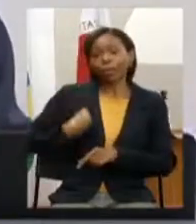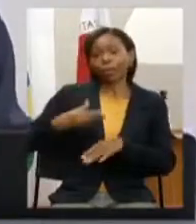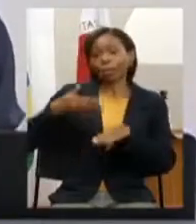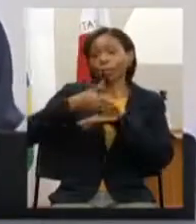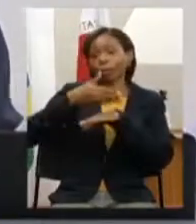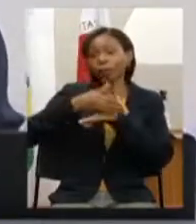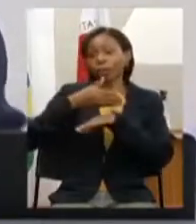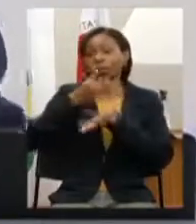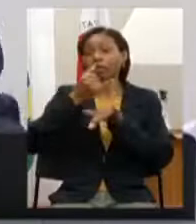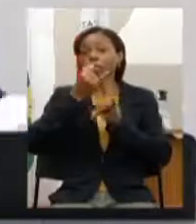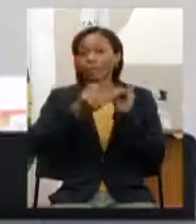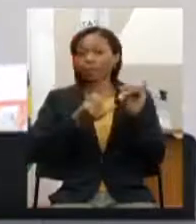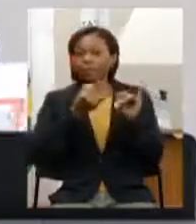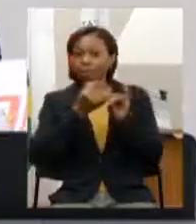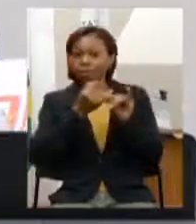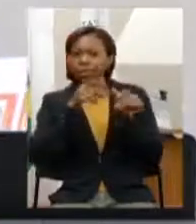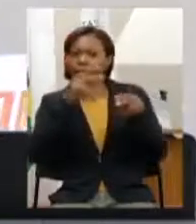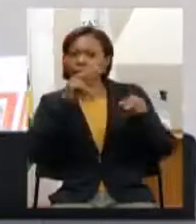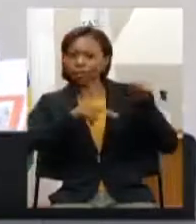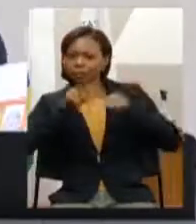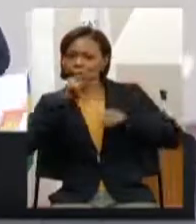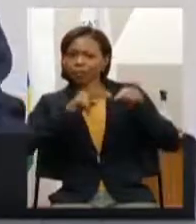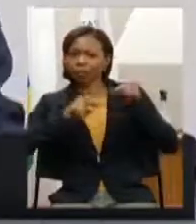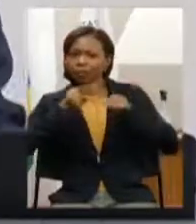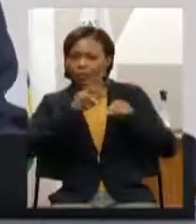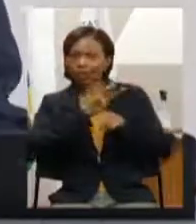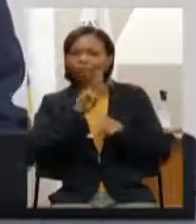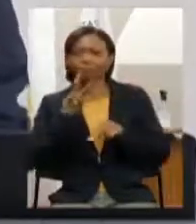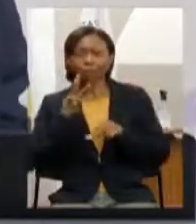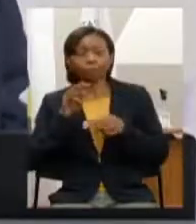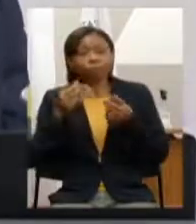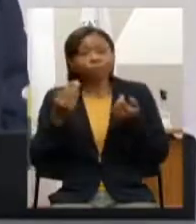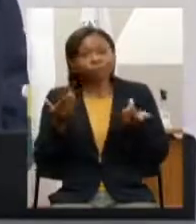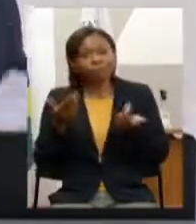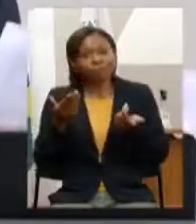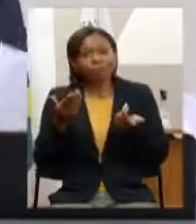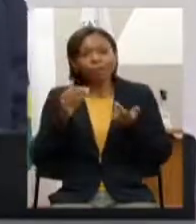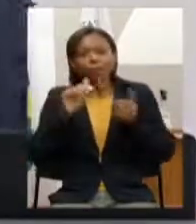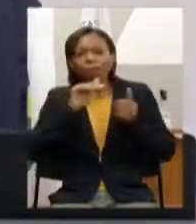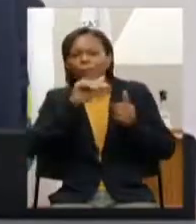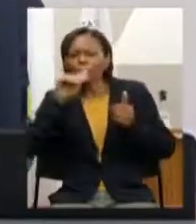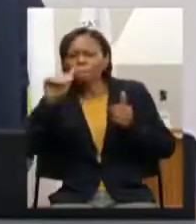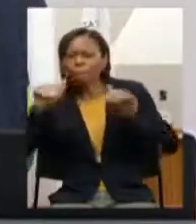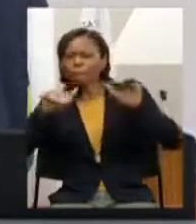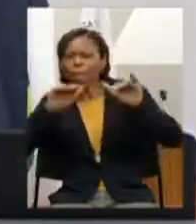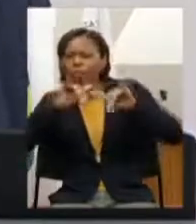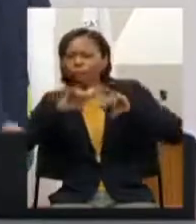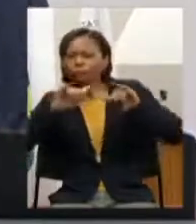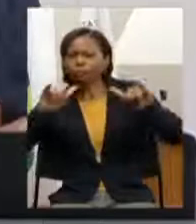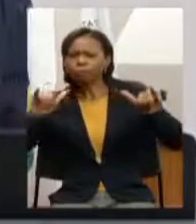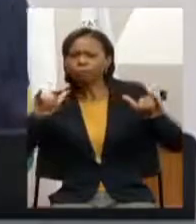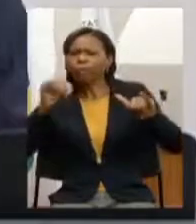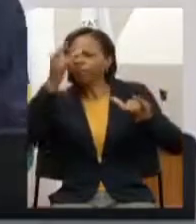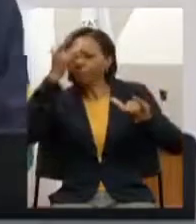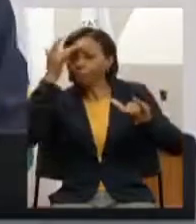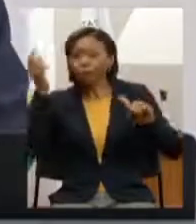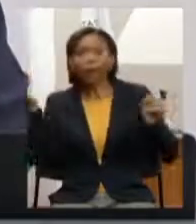pública ou seja as pessoas são chamadas são convocadas e vem